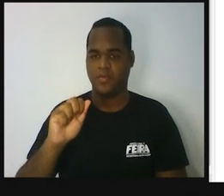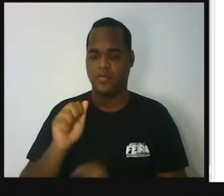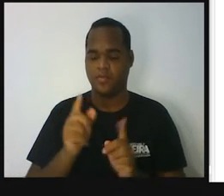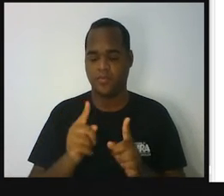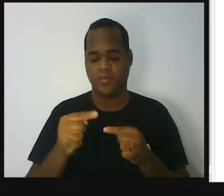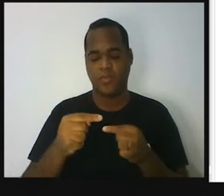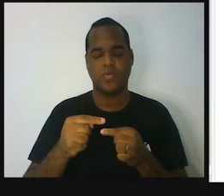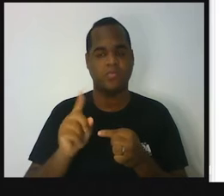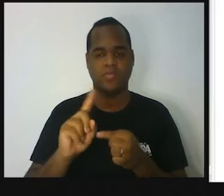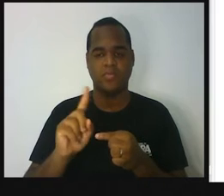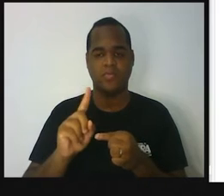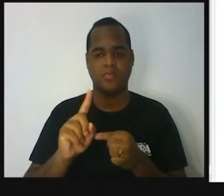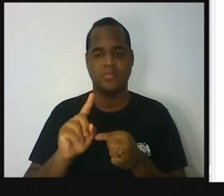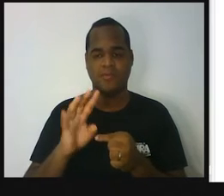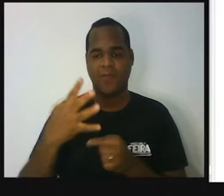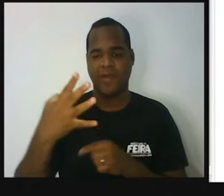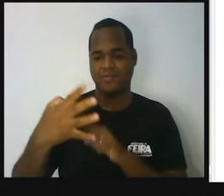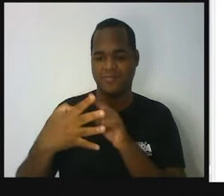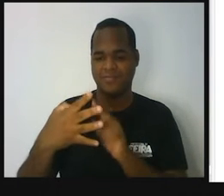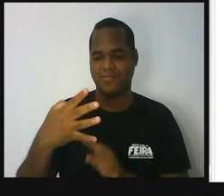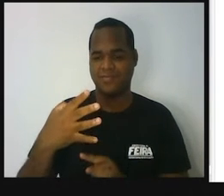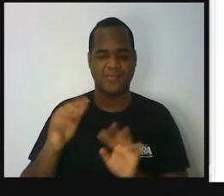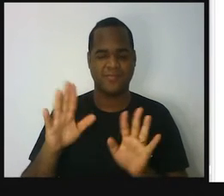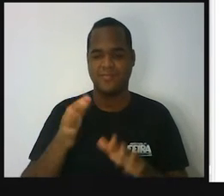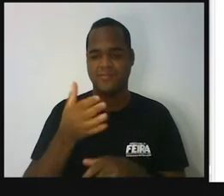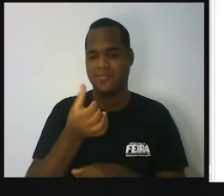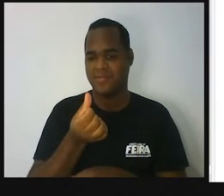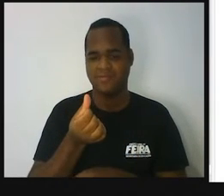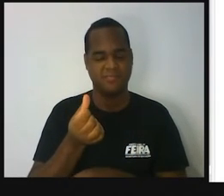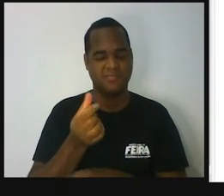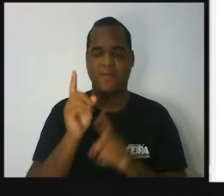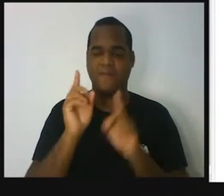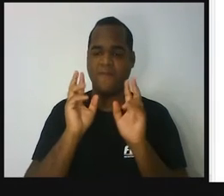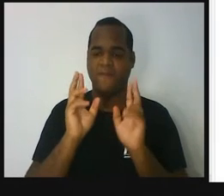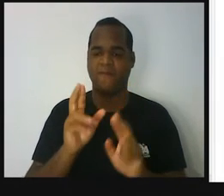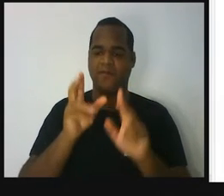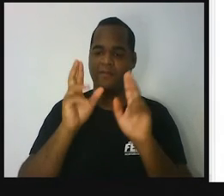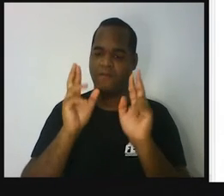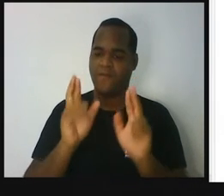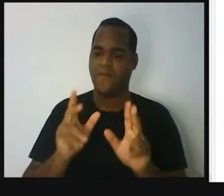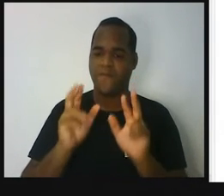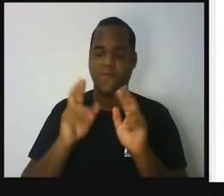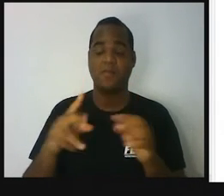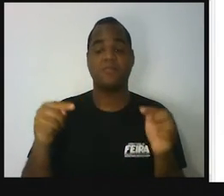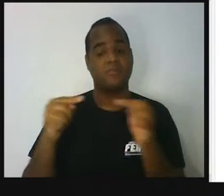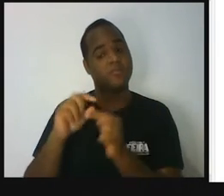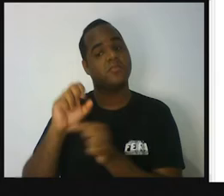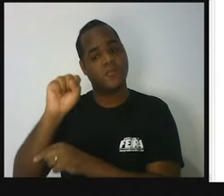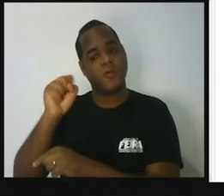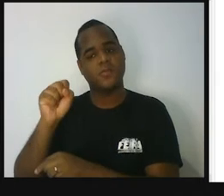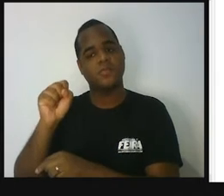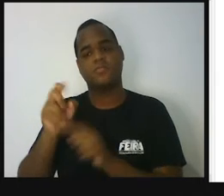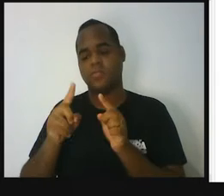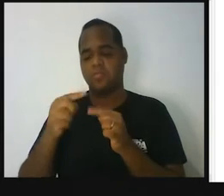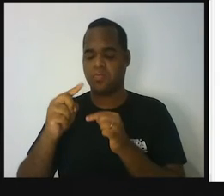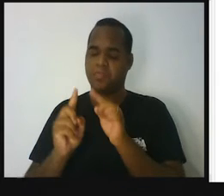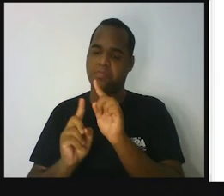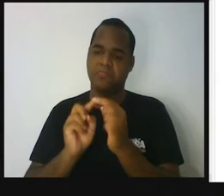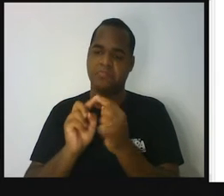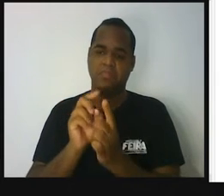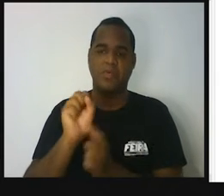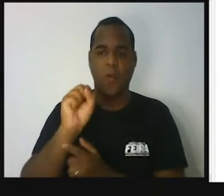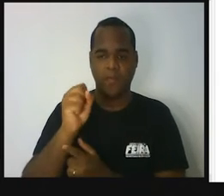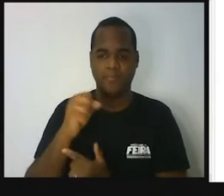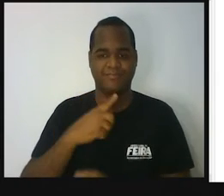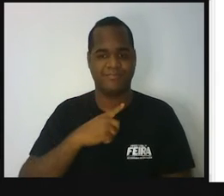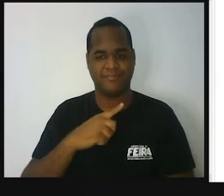não é? Não é aquele dadinho que a gente conhece. É esse dadinho aí que lembra o octaedro. Certo? Bacana.